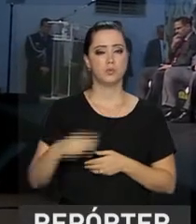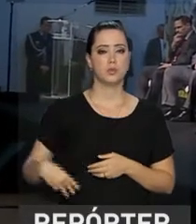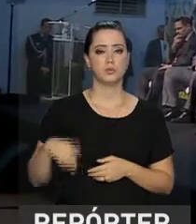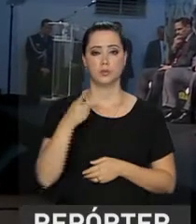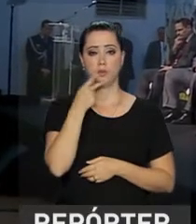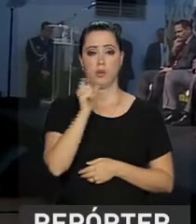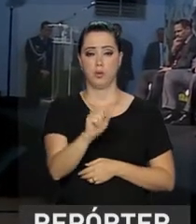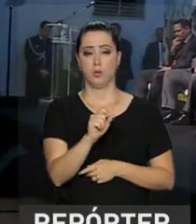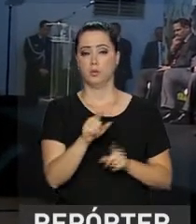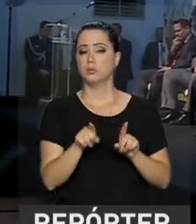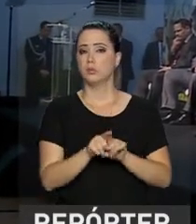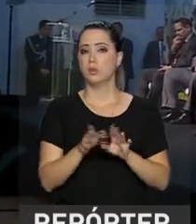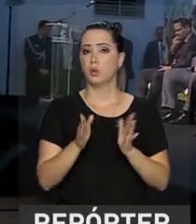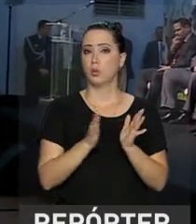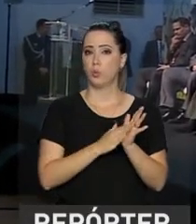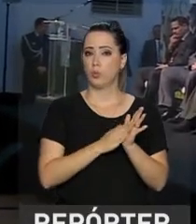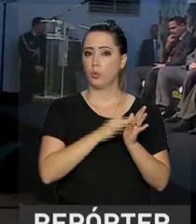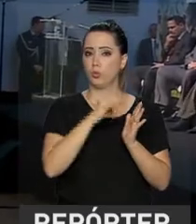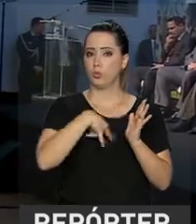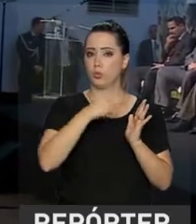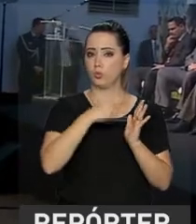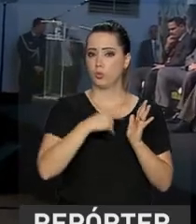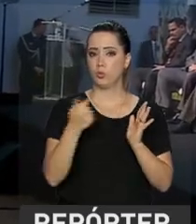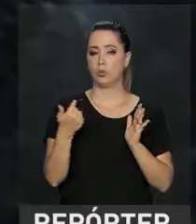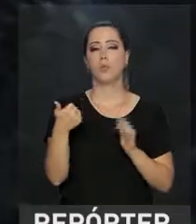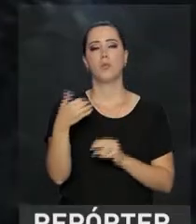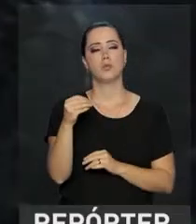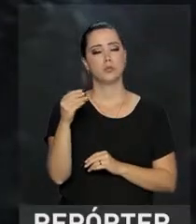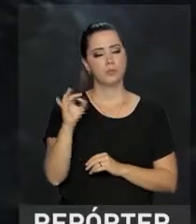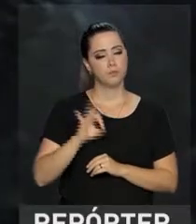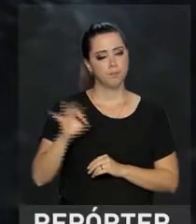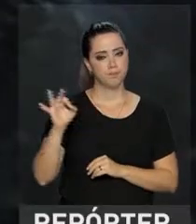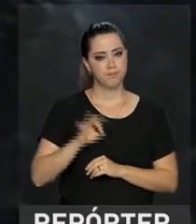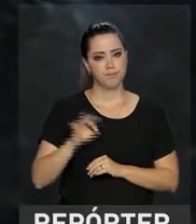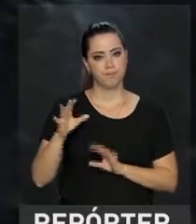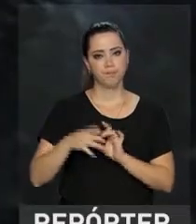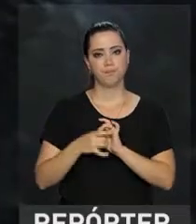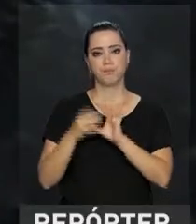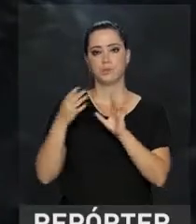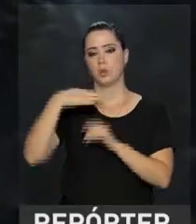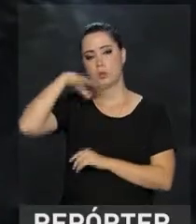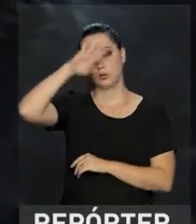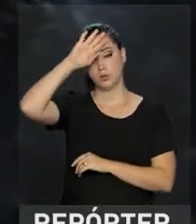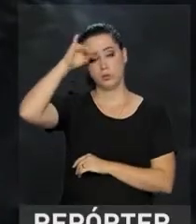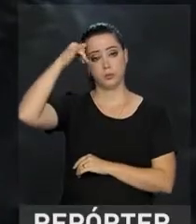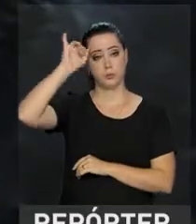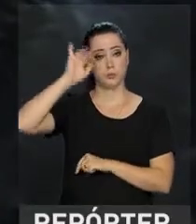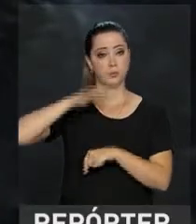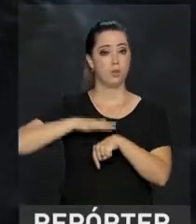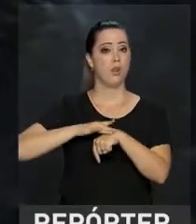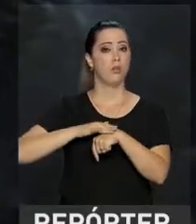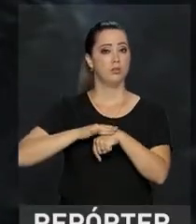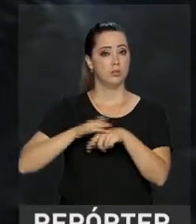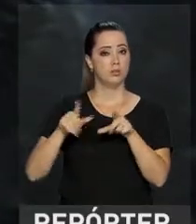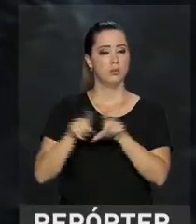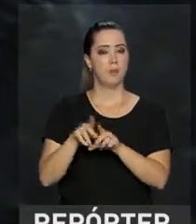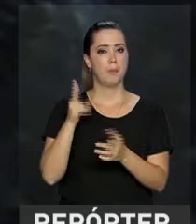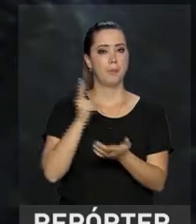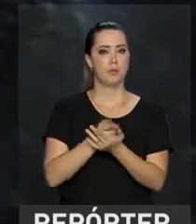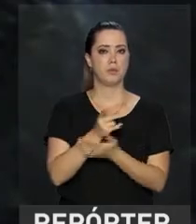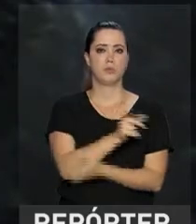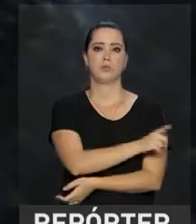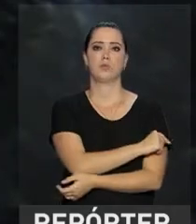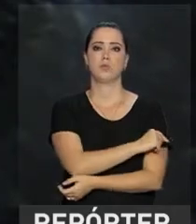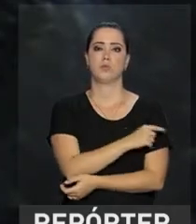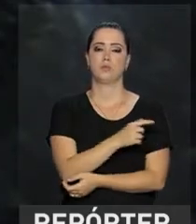Blairo Maggi, a certificação oficial de que 100% do território nacional é livre da doença, mesmo que com vacinação,